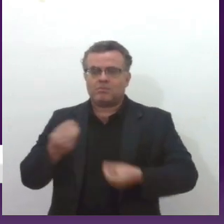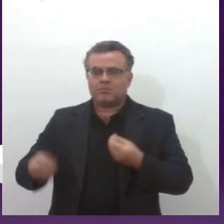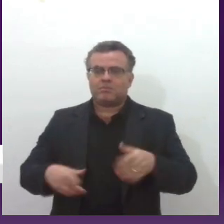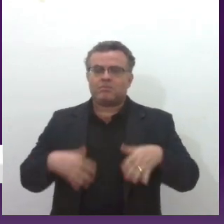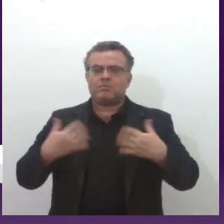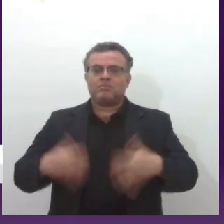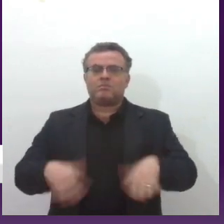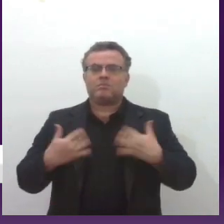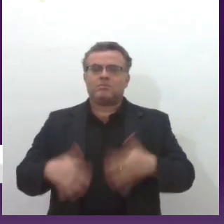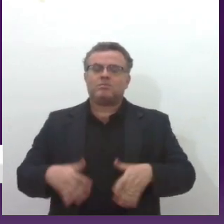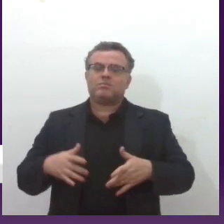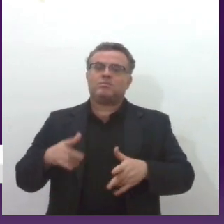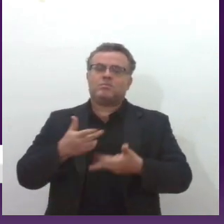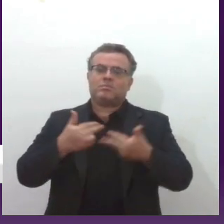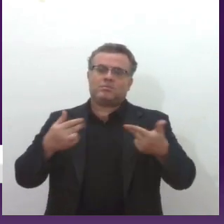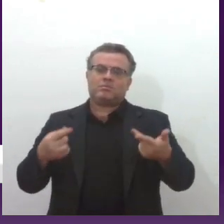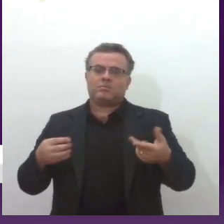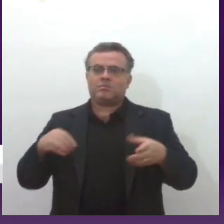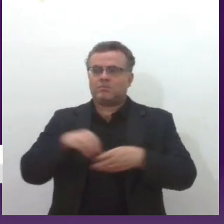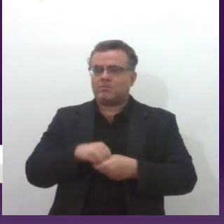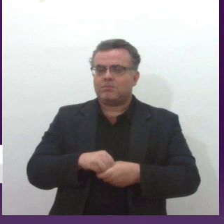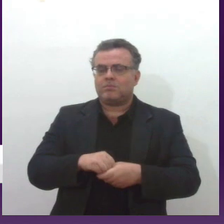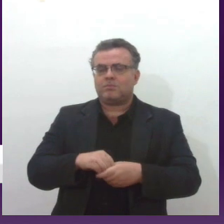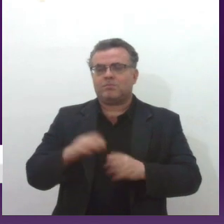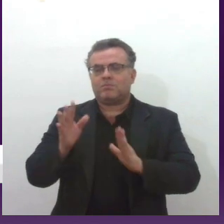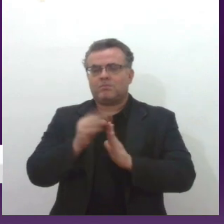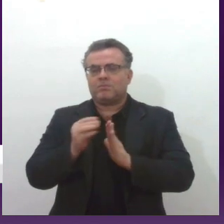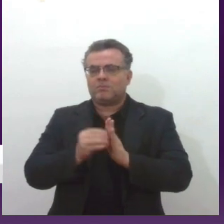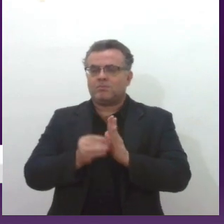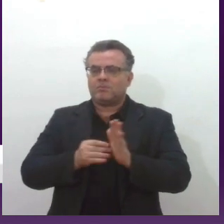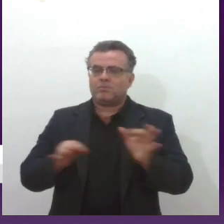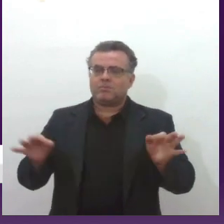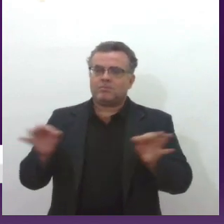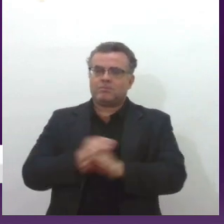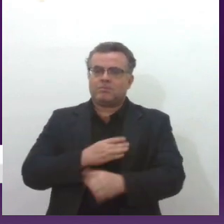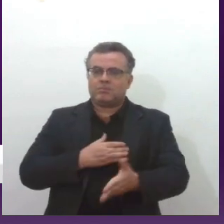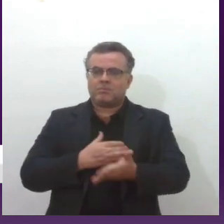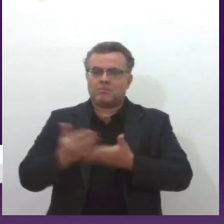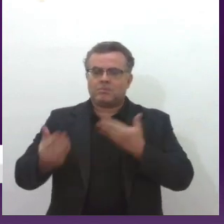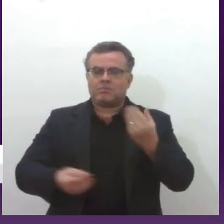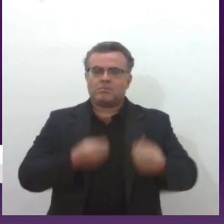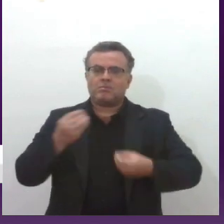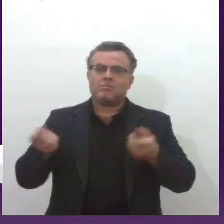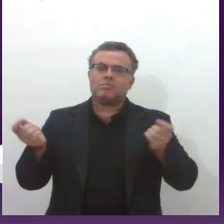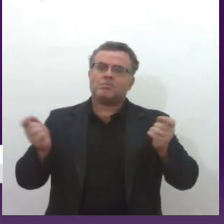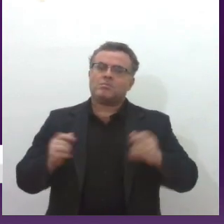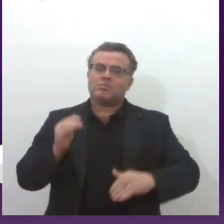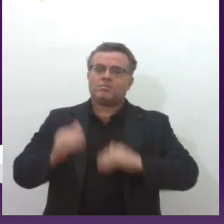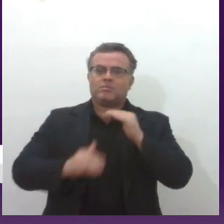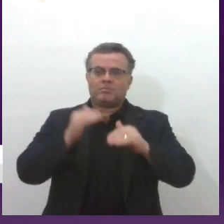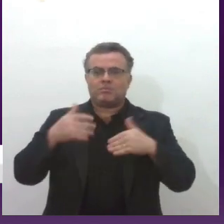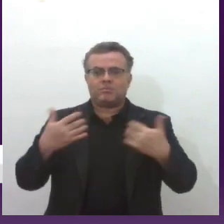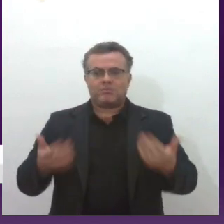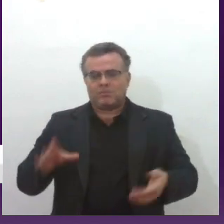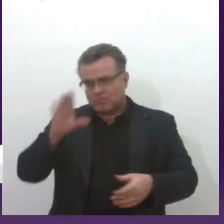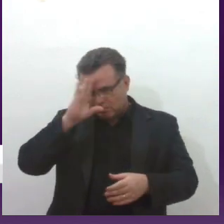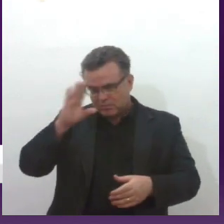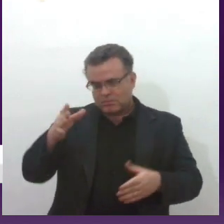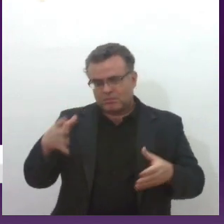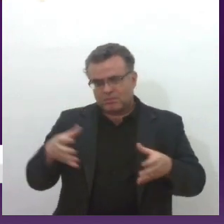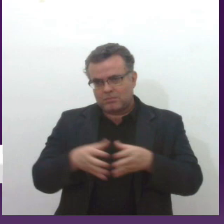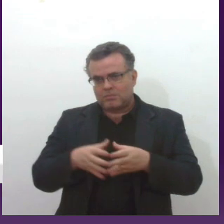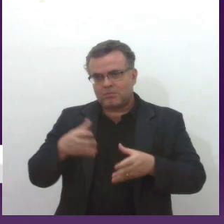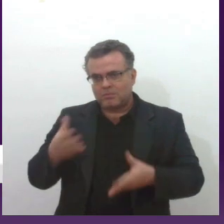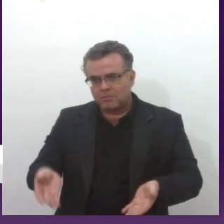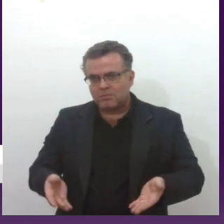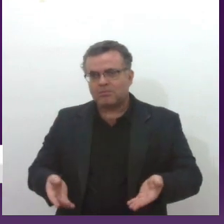voltadas a algumas portarias que alguns comandos gerais anteriores fizeram e que começaram realmente que foi um avanço muito bom para a gente, principalmente com relação a